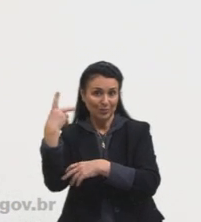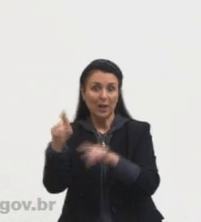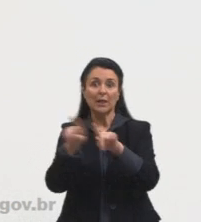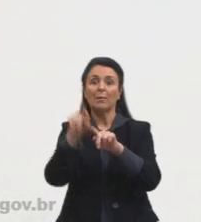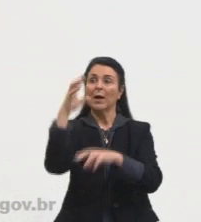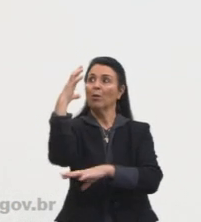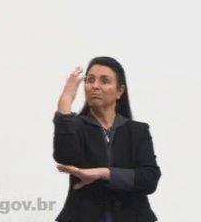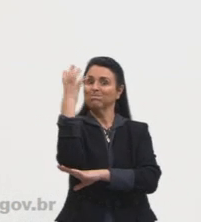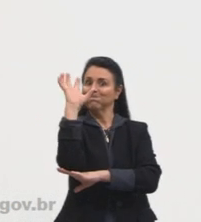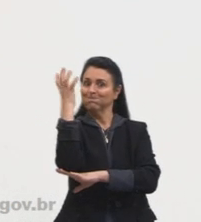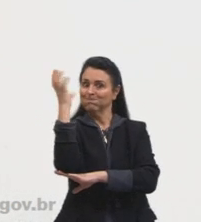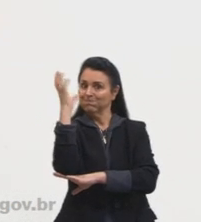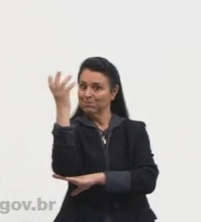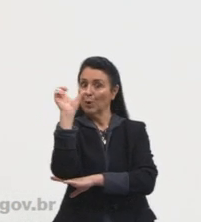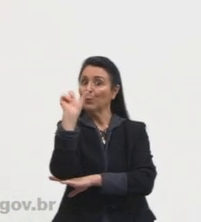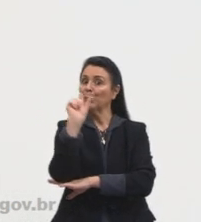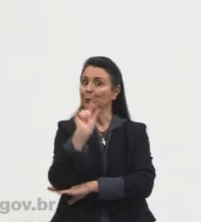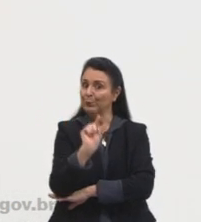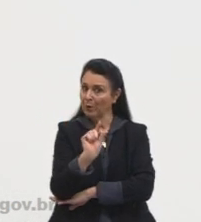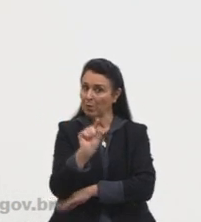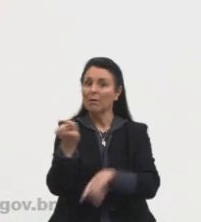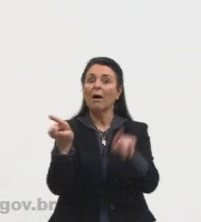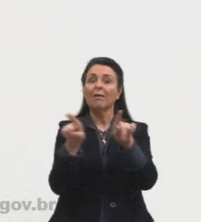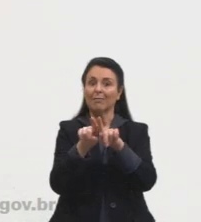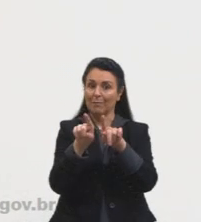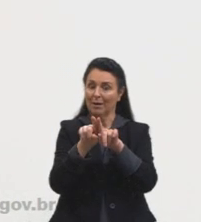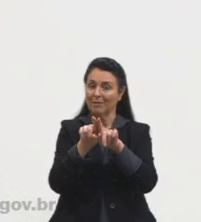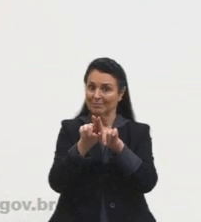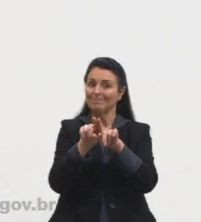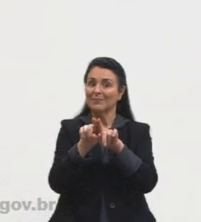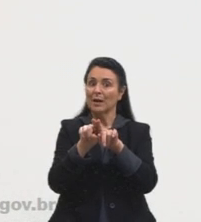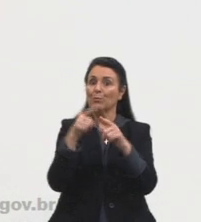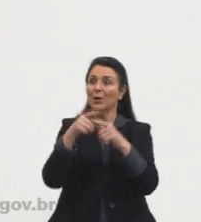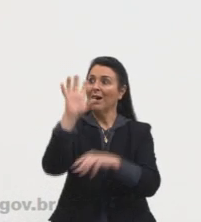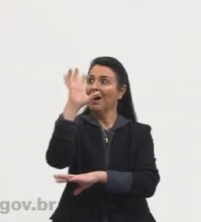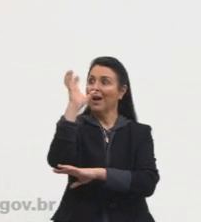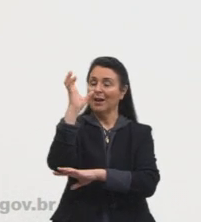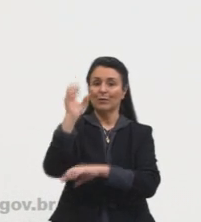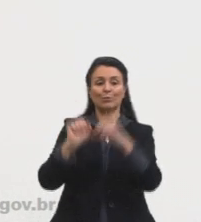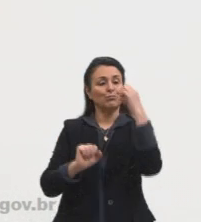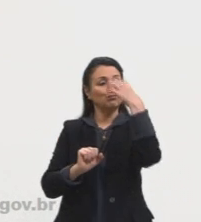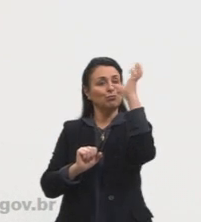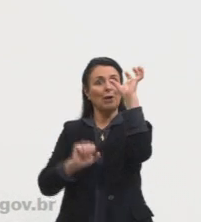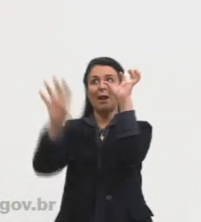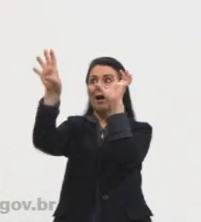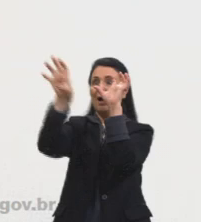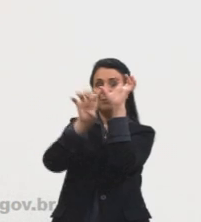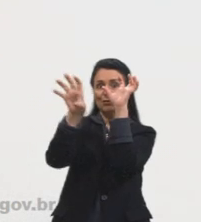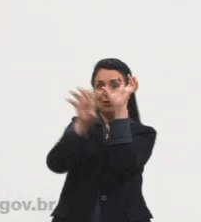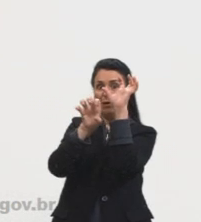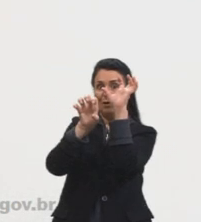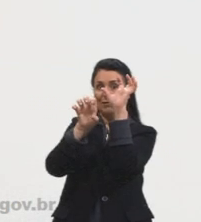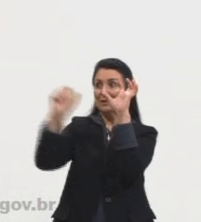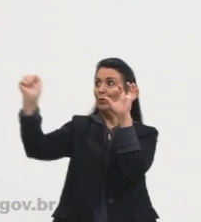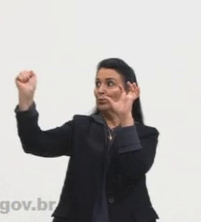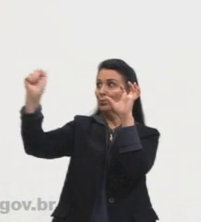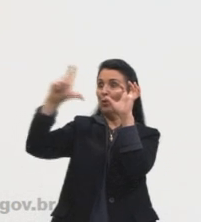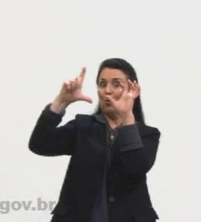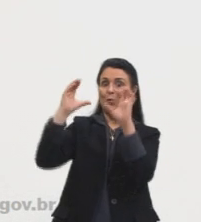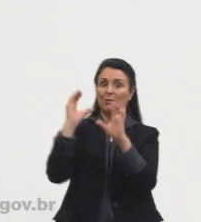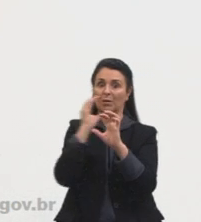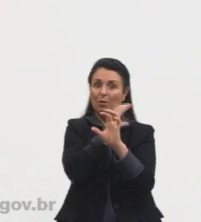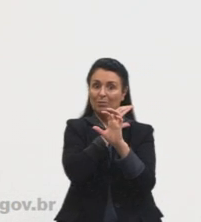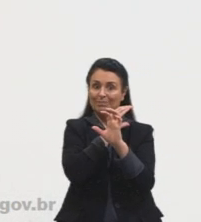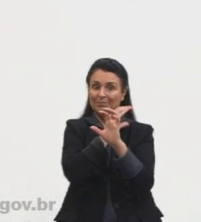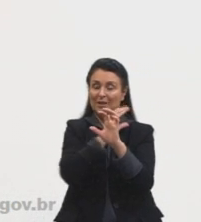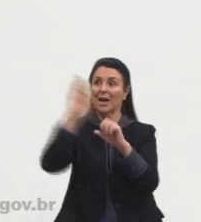dizer, tem bem menos árvore, essas árvores, elas absorvem melhor aí o calor, né, emitido pelo sol, né, essa